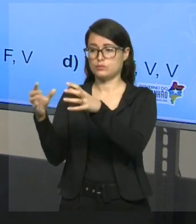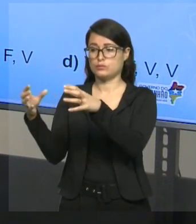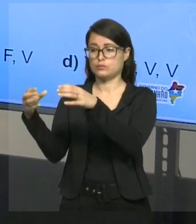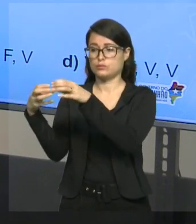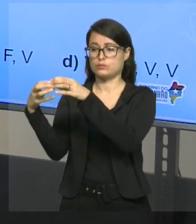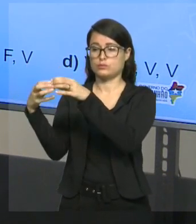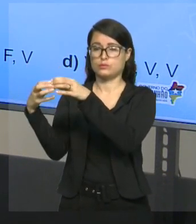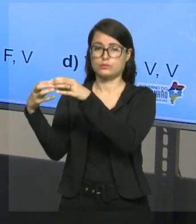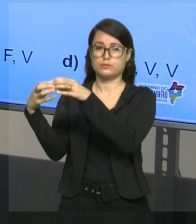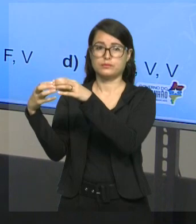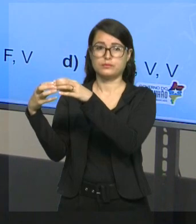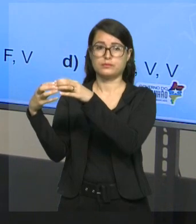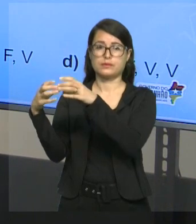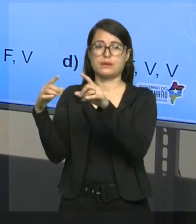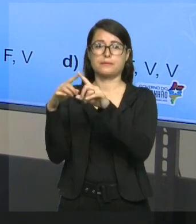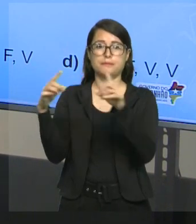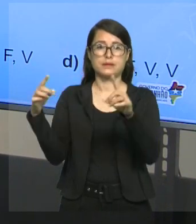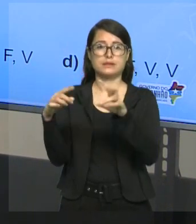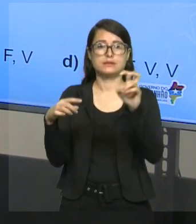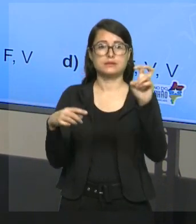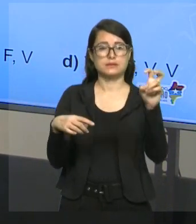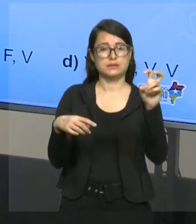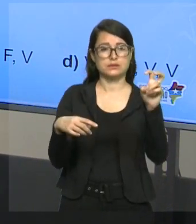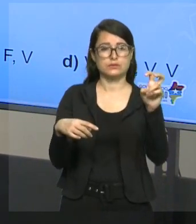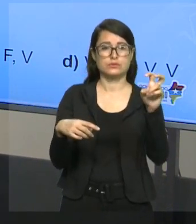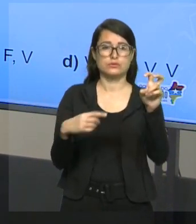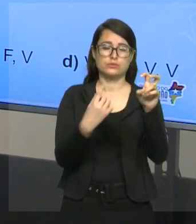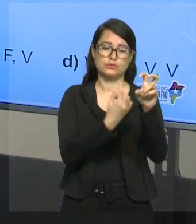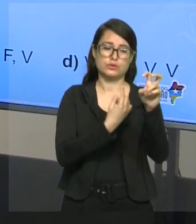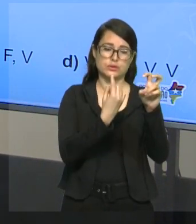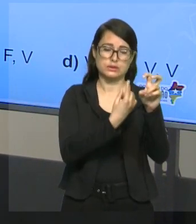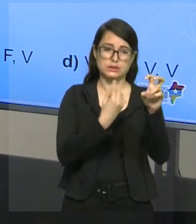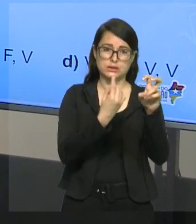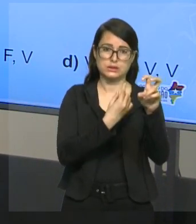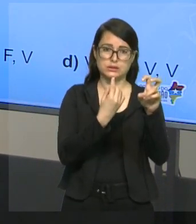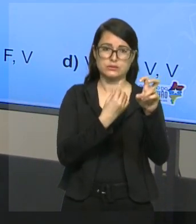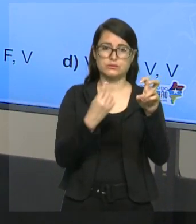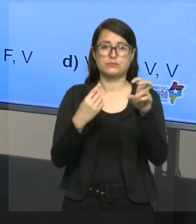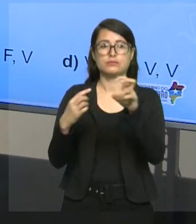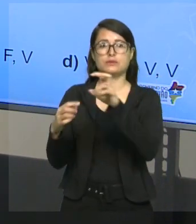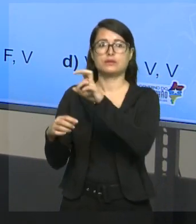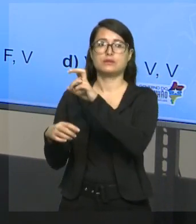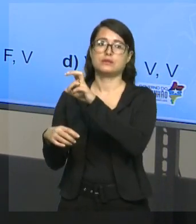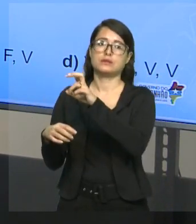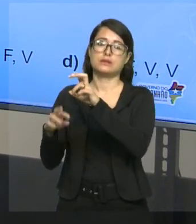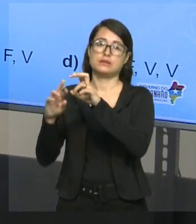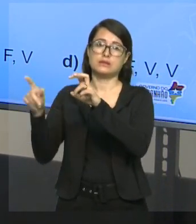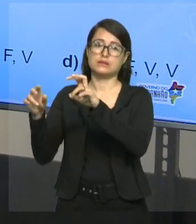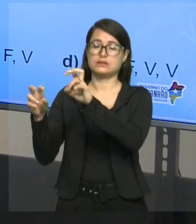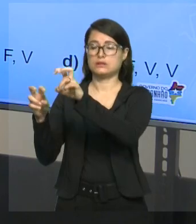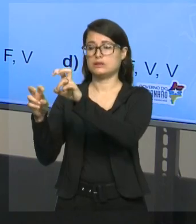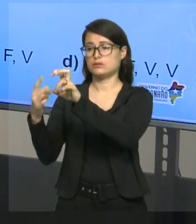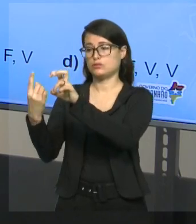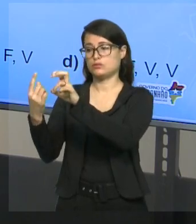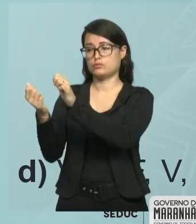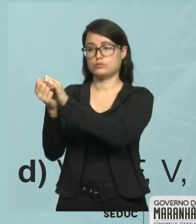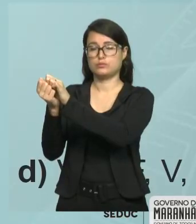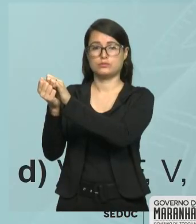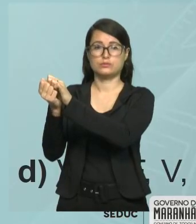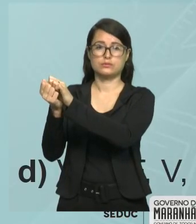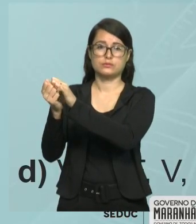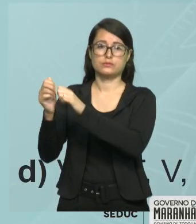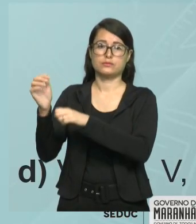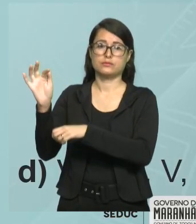elemento. Logo, o elemento 5 sozinho não está aqui. Então, essa opção é falsa. E a última